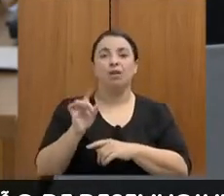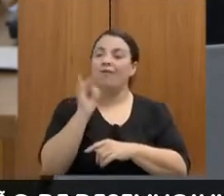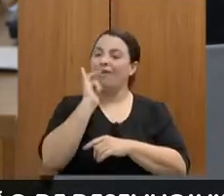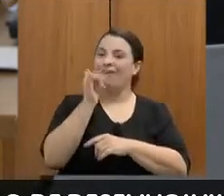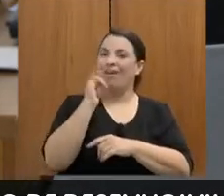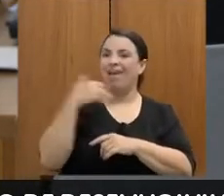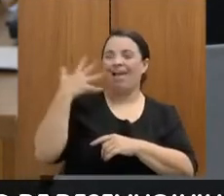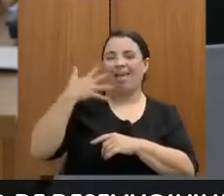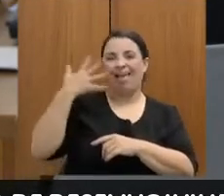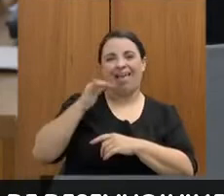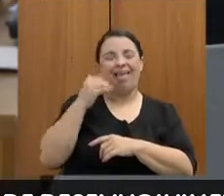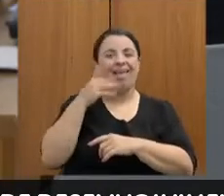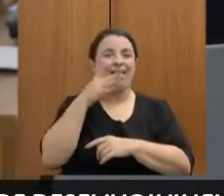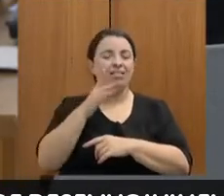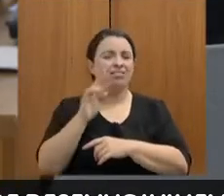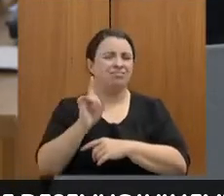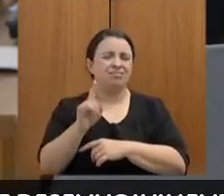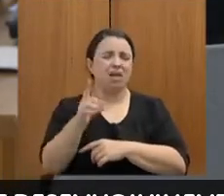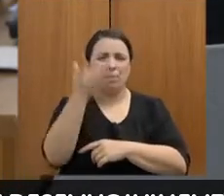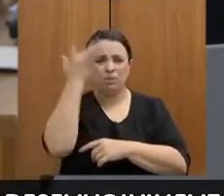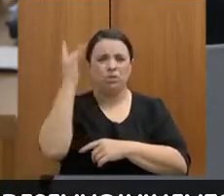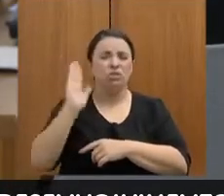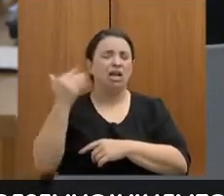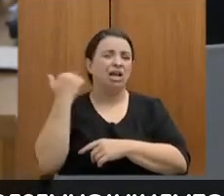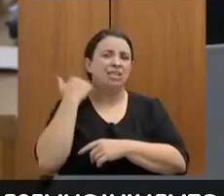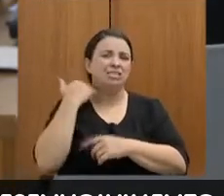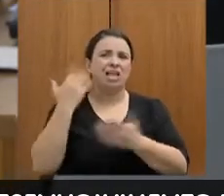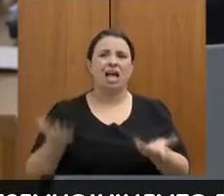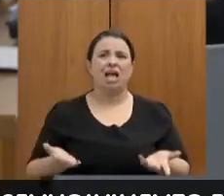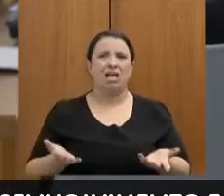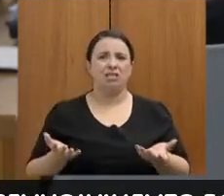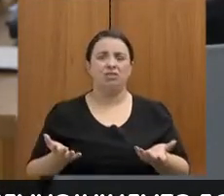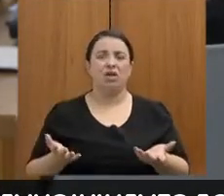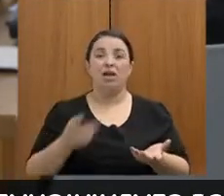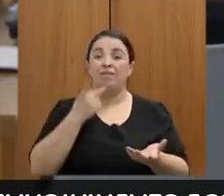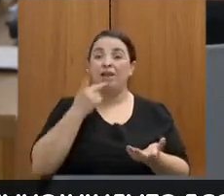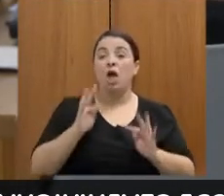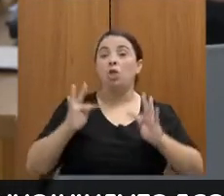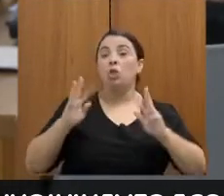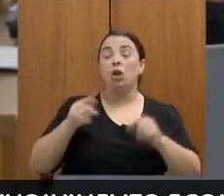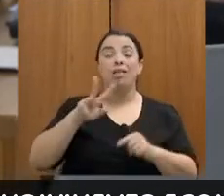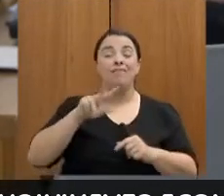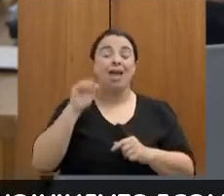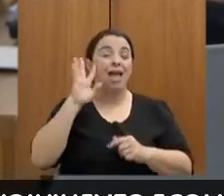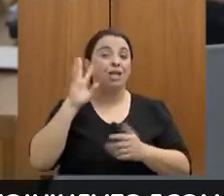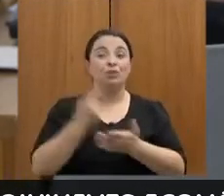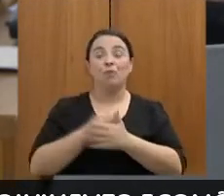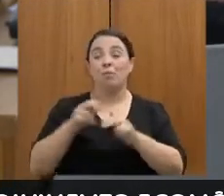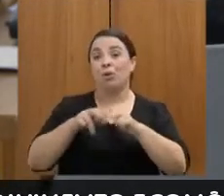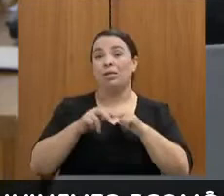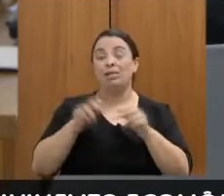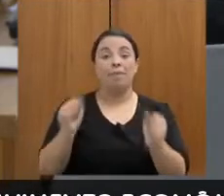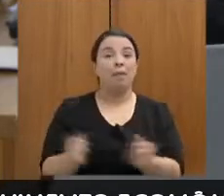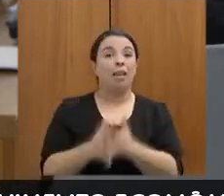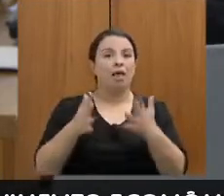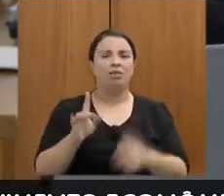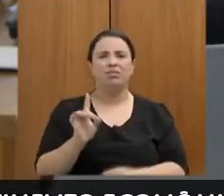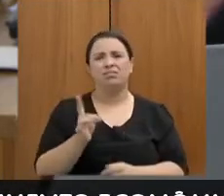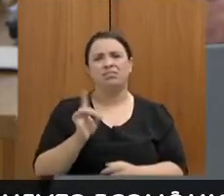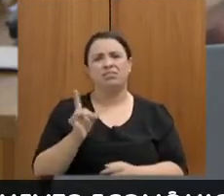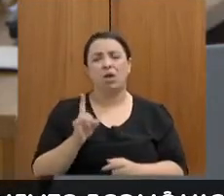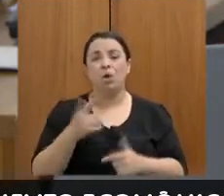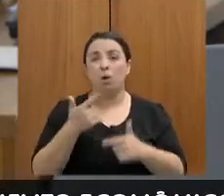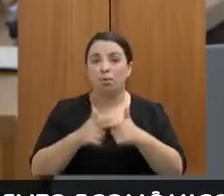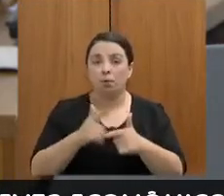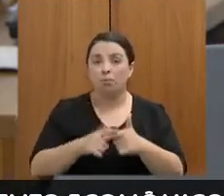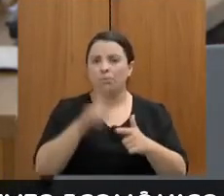Ninguém quer mais ficar ouvindo o canto da sereia de que tudo vai ser resolvido por uma solução milagrosa. Os problemas complexos são